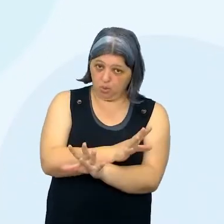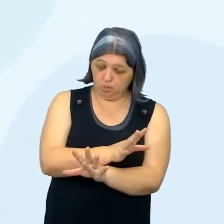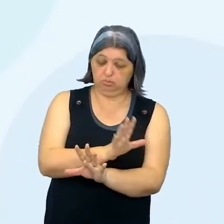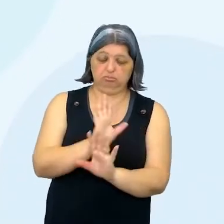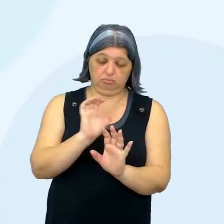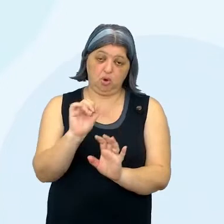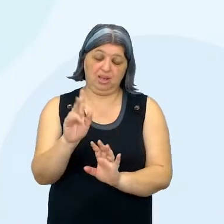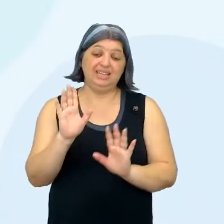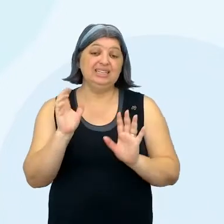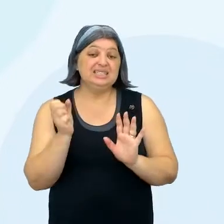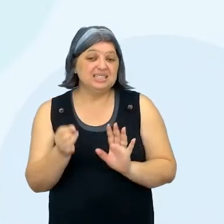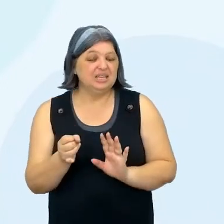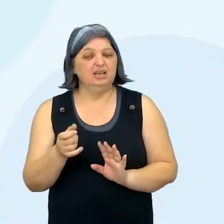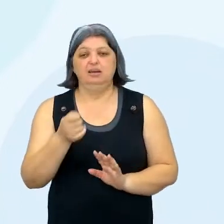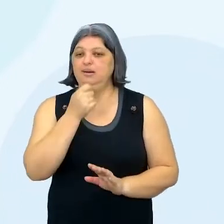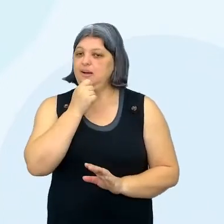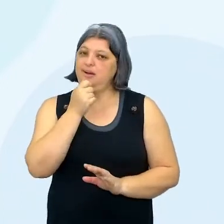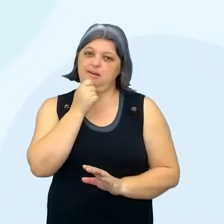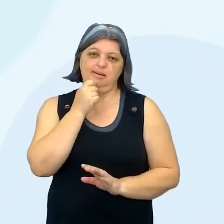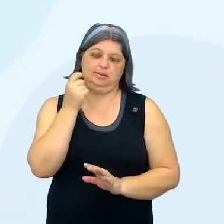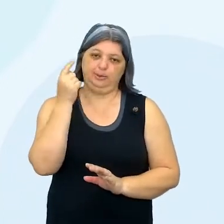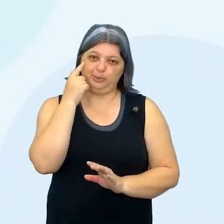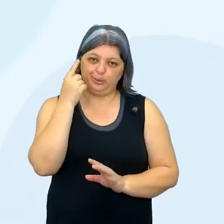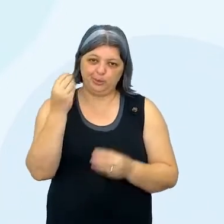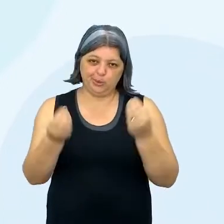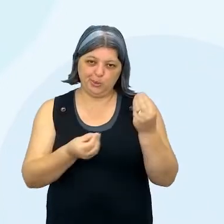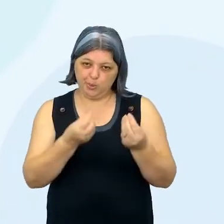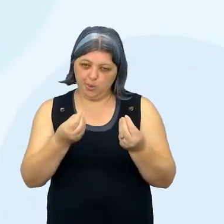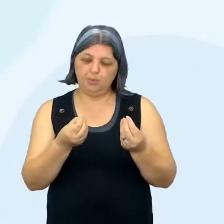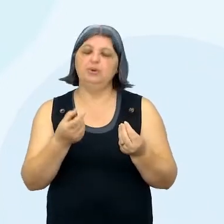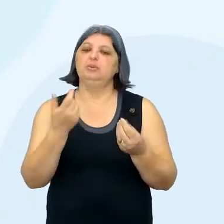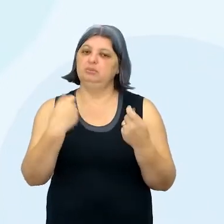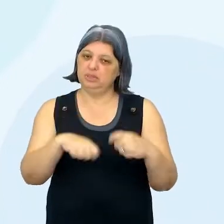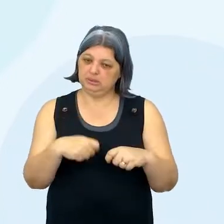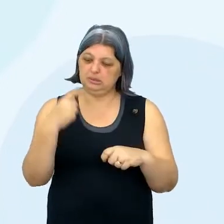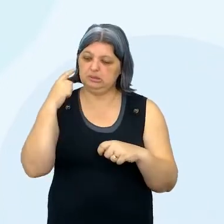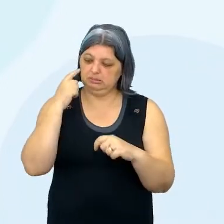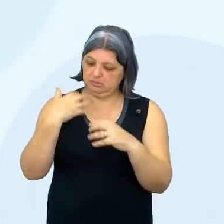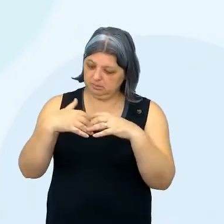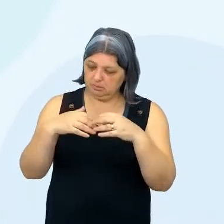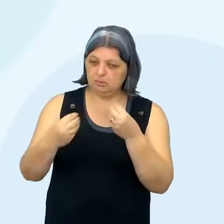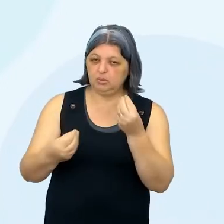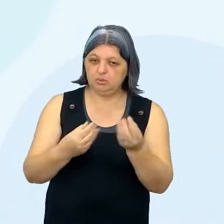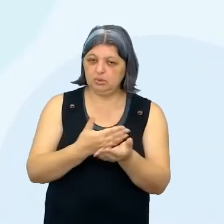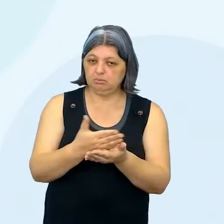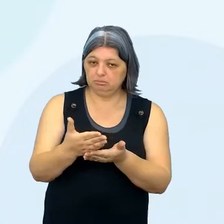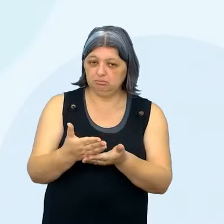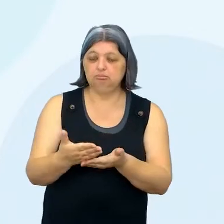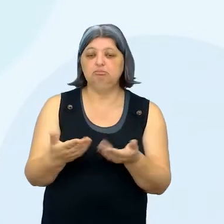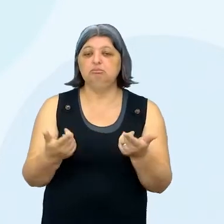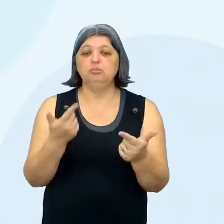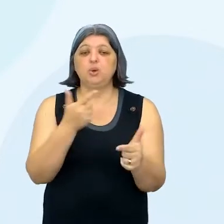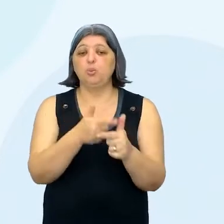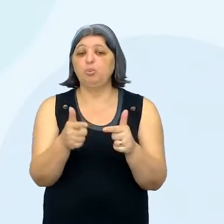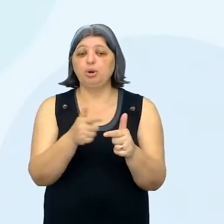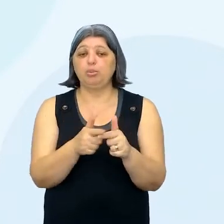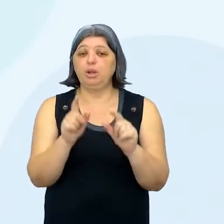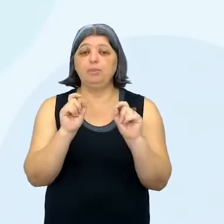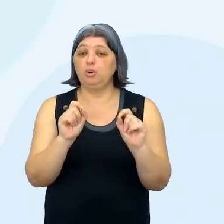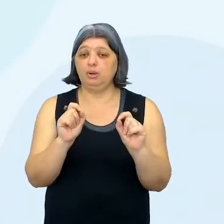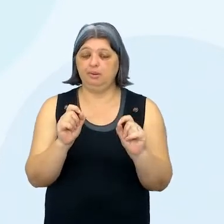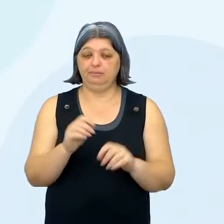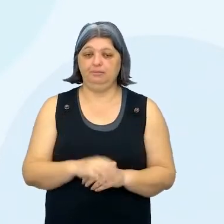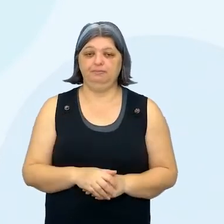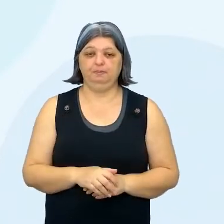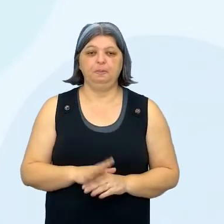não pensou, esse é o momento para você começar a refletir sobre qual é o problema, né, e não é o problema, assim, de um